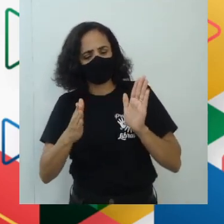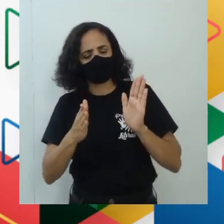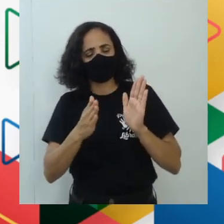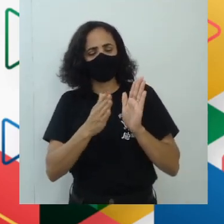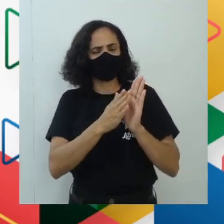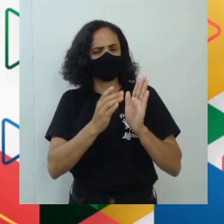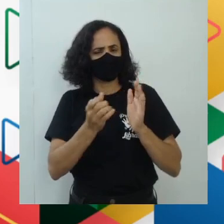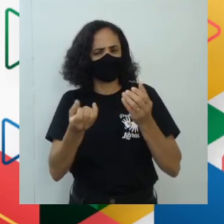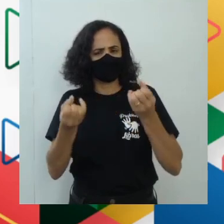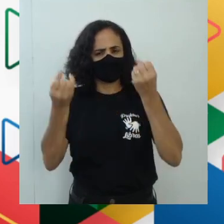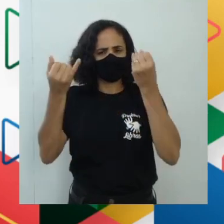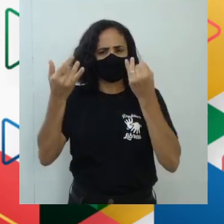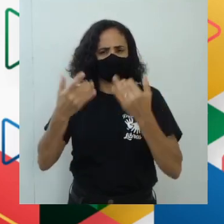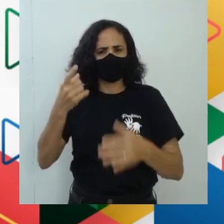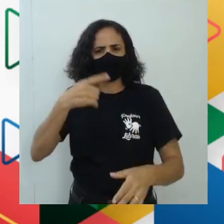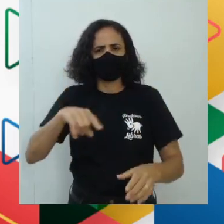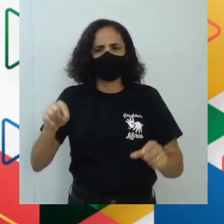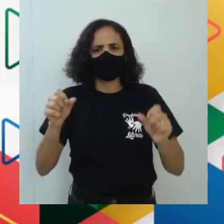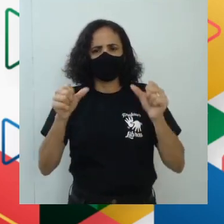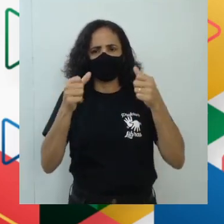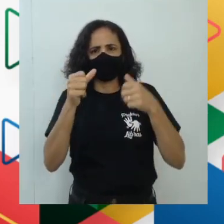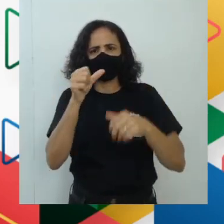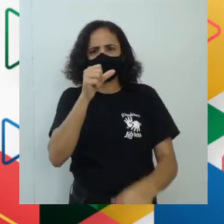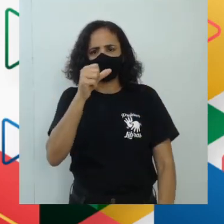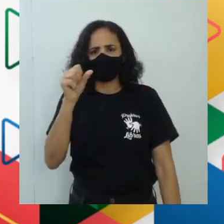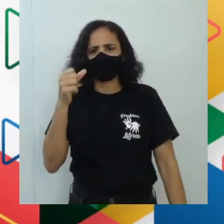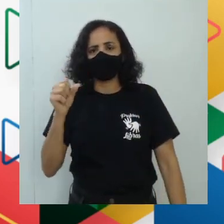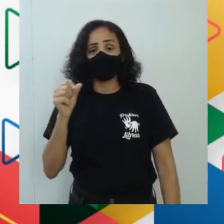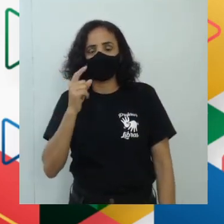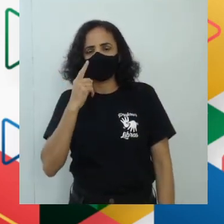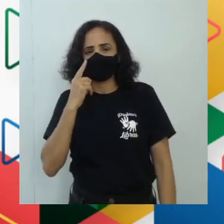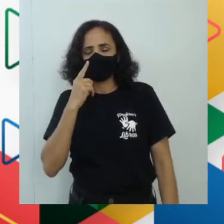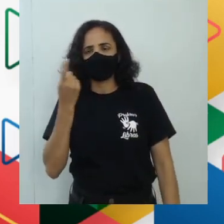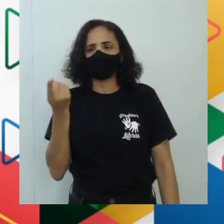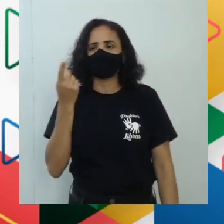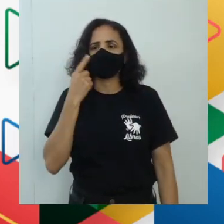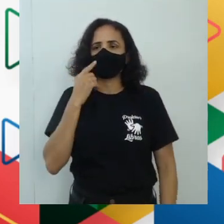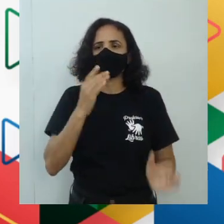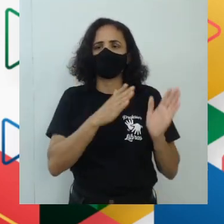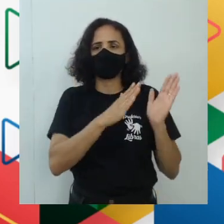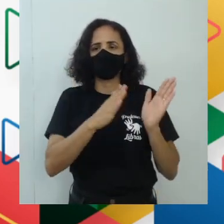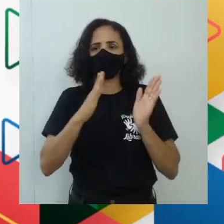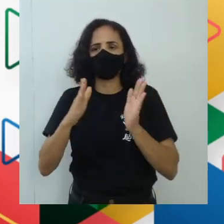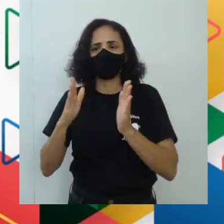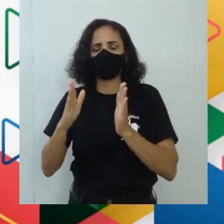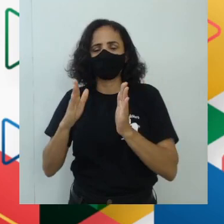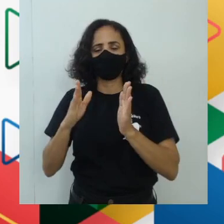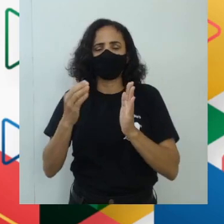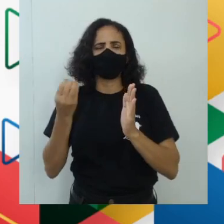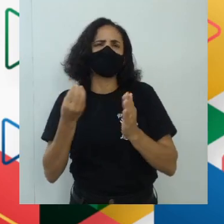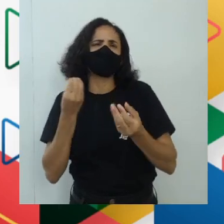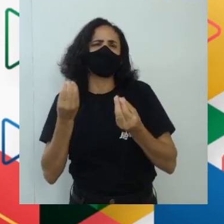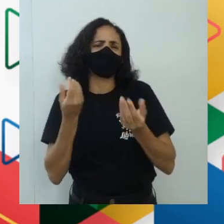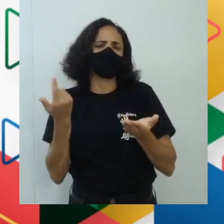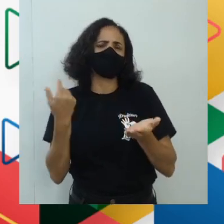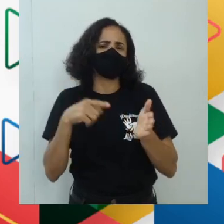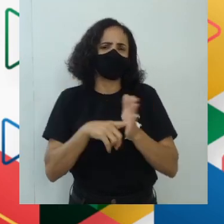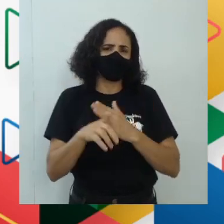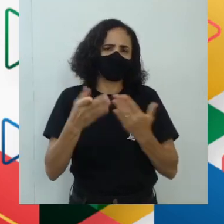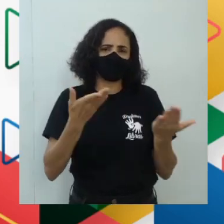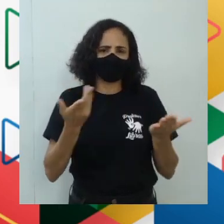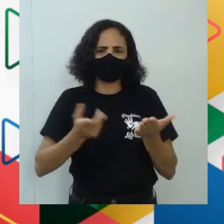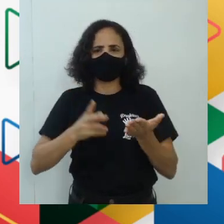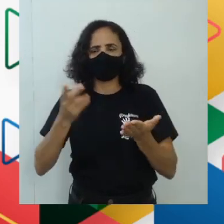no enunciado, eles foram grifados por mim, para que você atente bem para aquilo que está escrito.